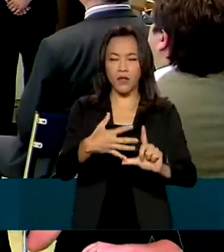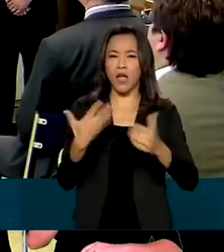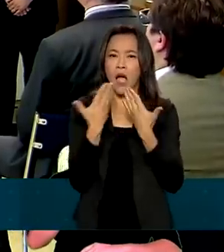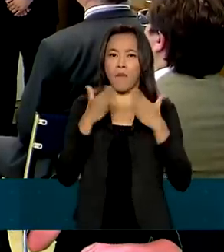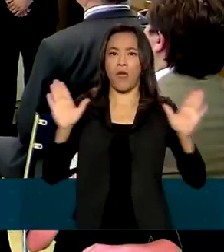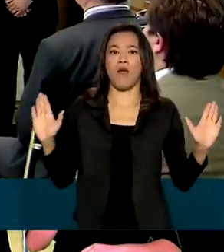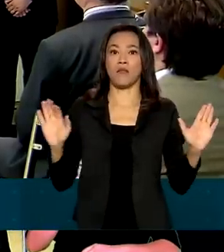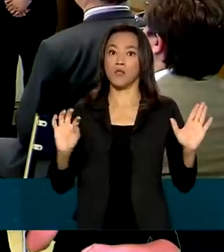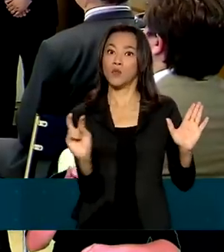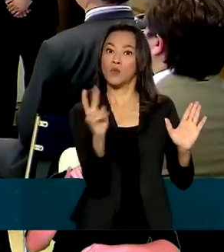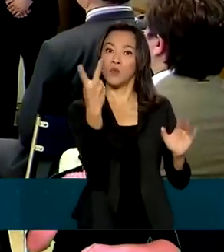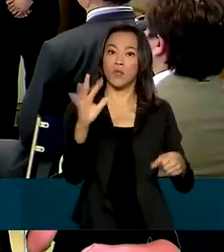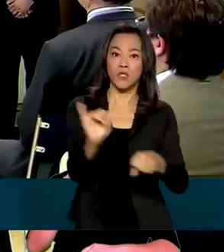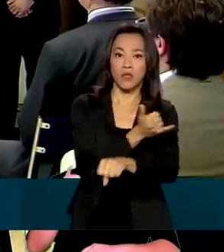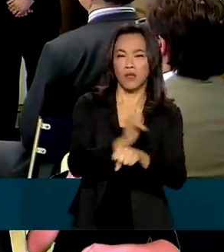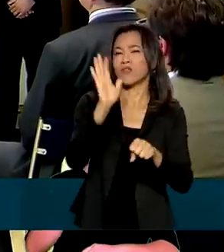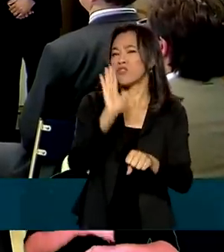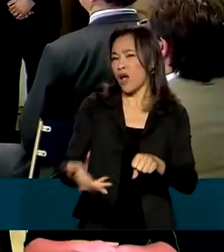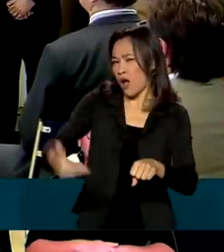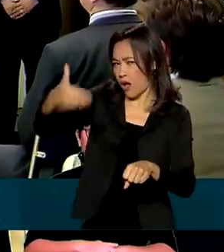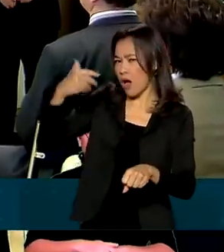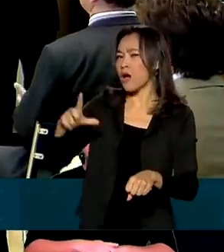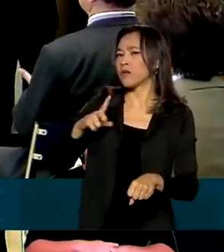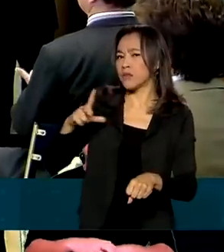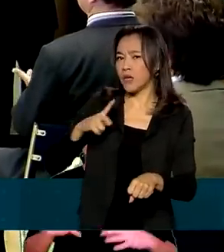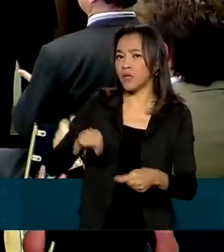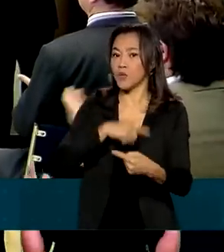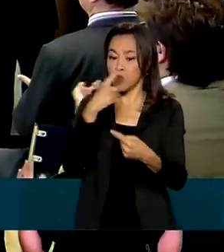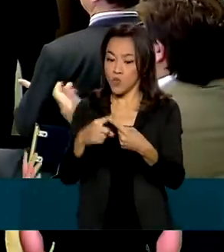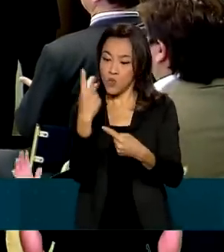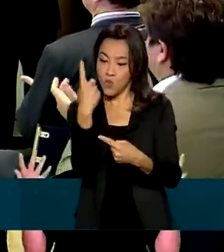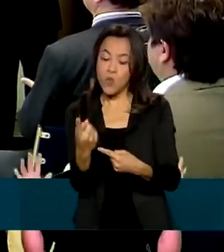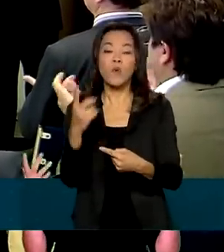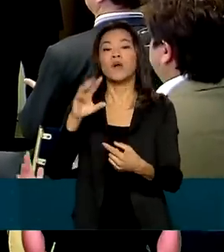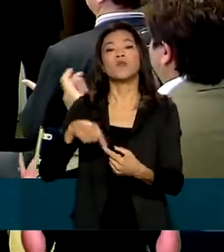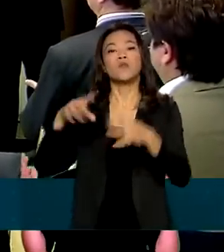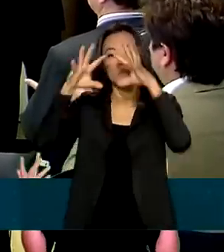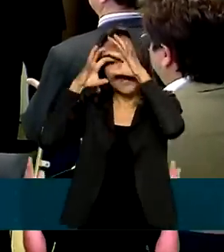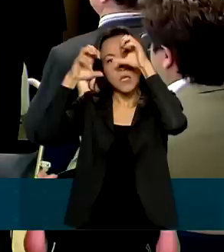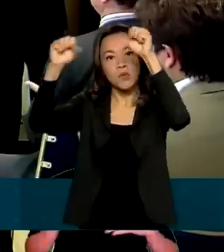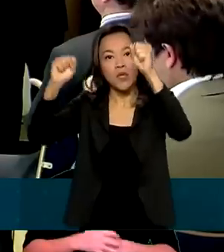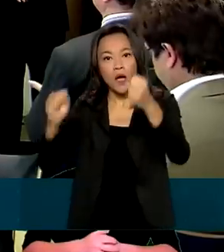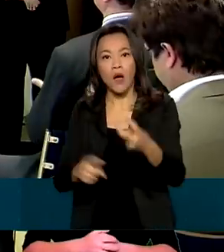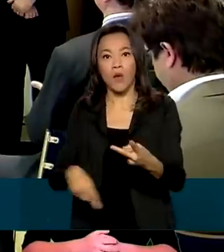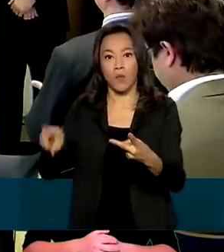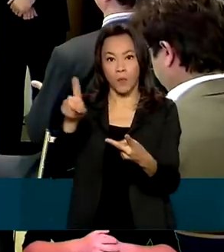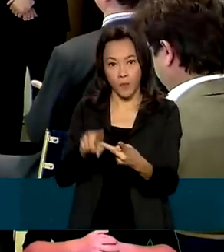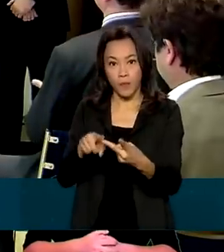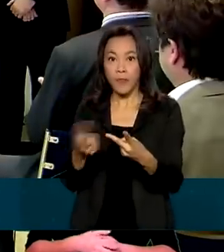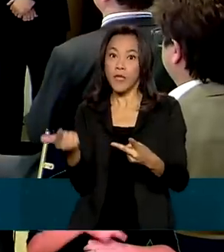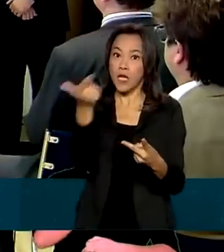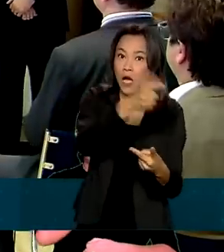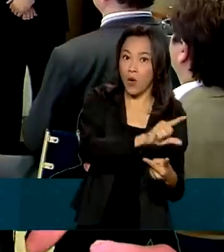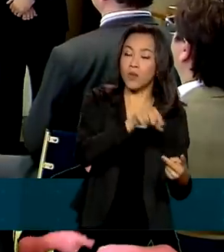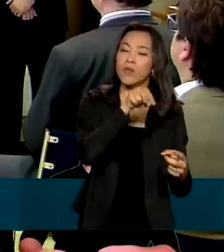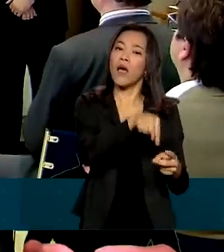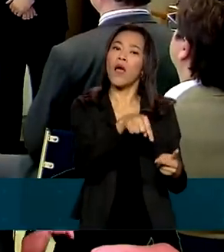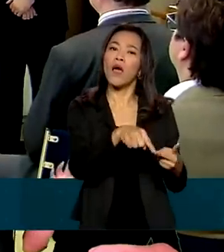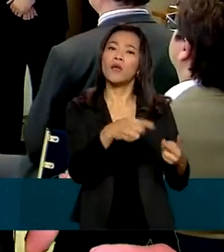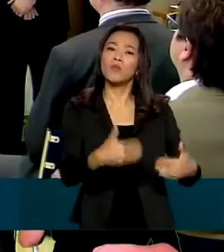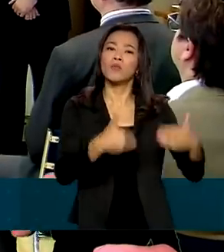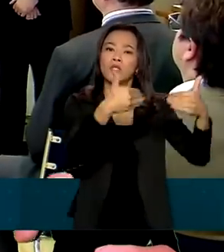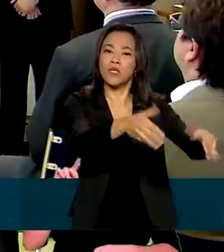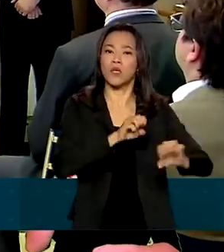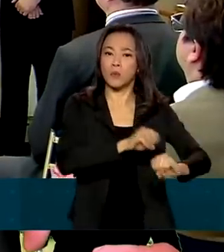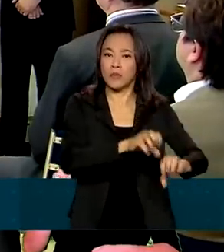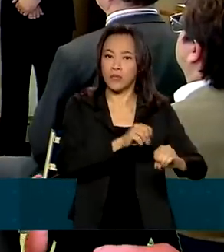duas ferramentas já existentes. Uma dos Tribunais de Contas, a TC Educa, e outra do Ministério da